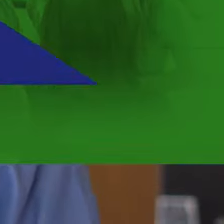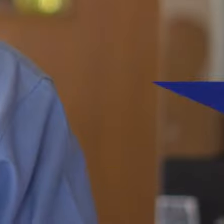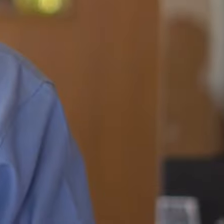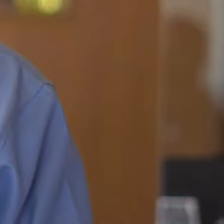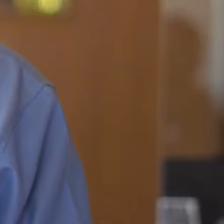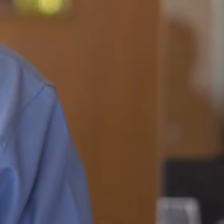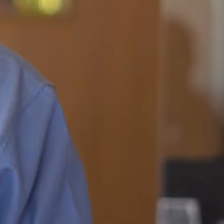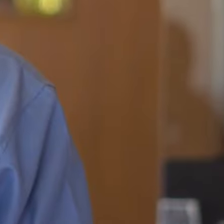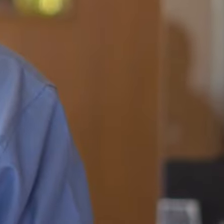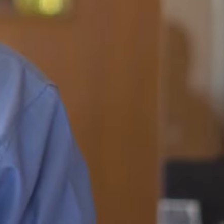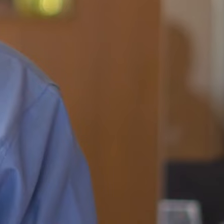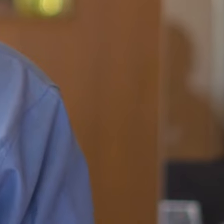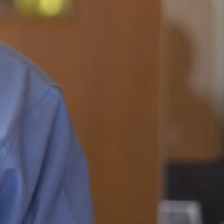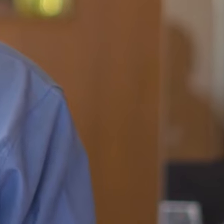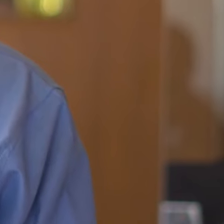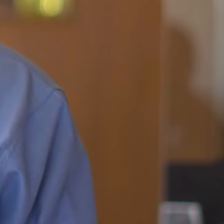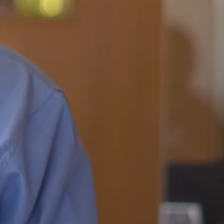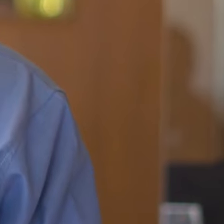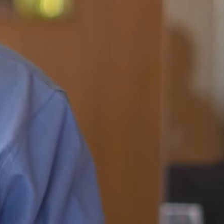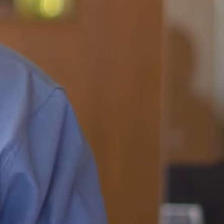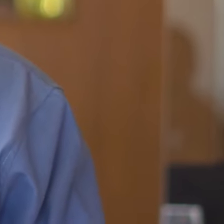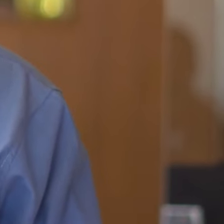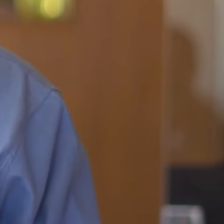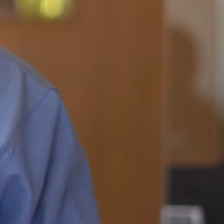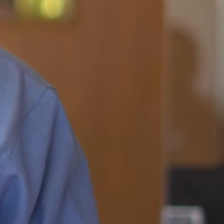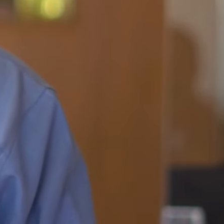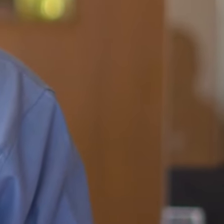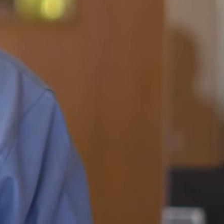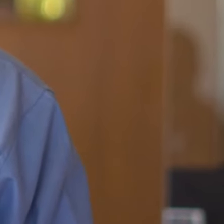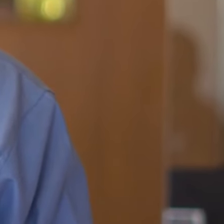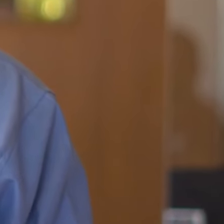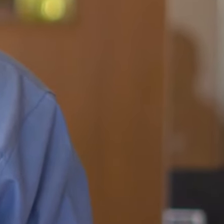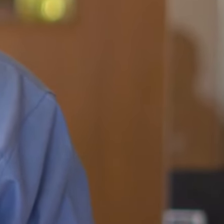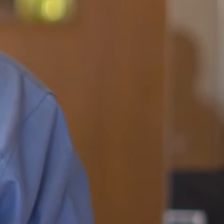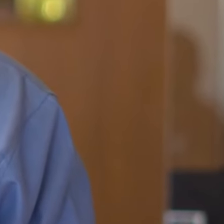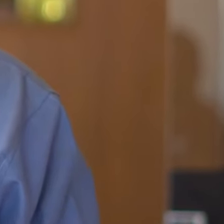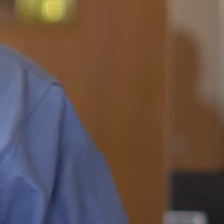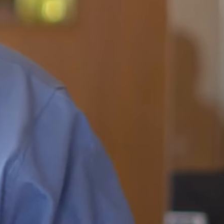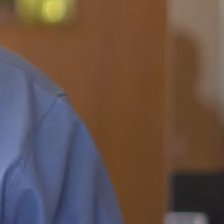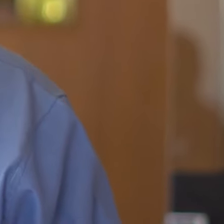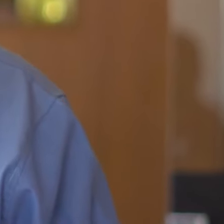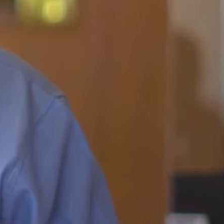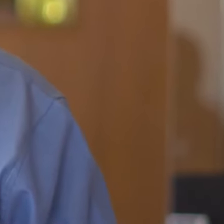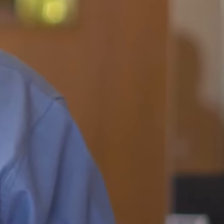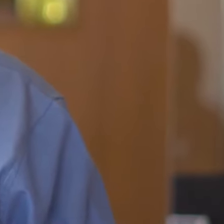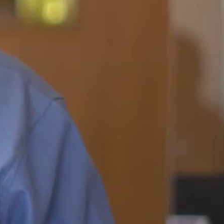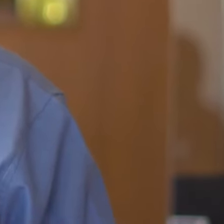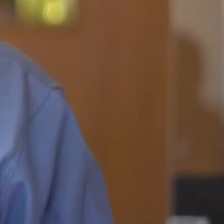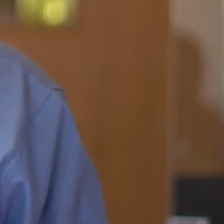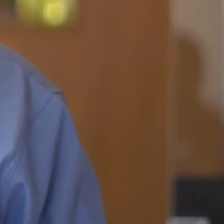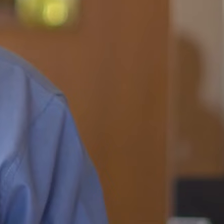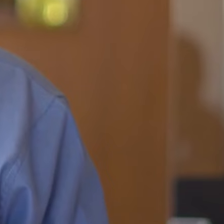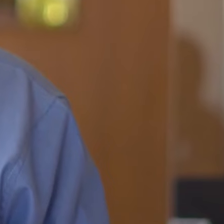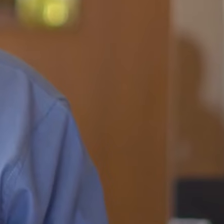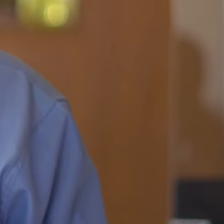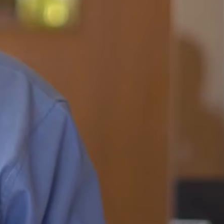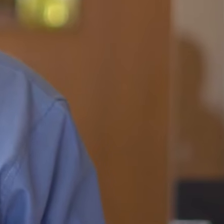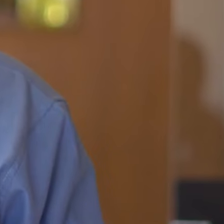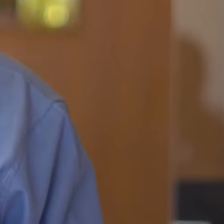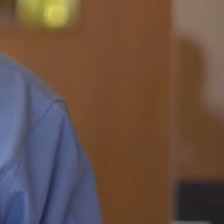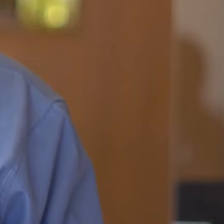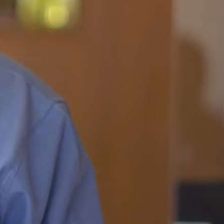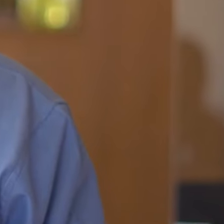Amigas e amigos, a vida da gente está sempre em transformação. O país também. Esse é o